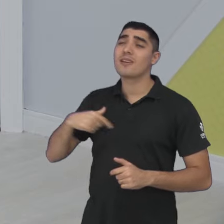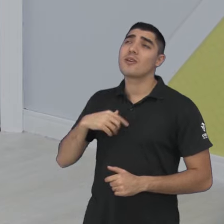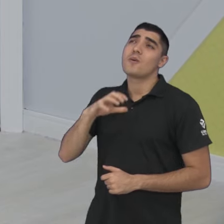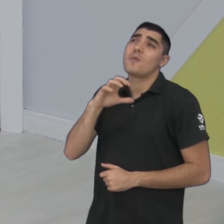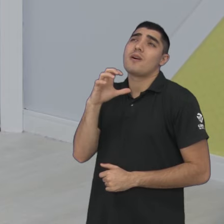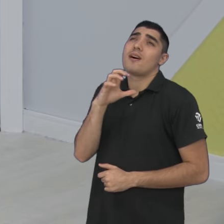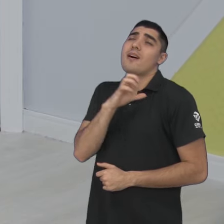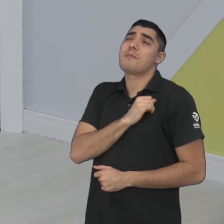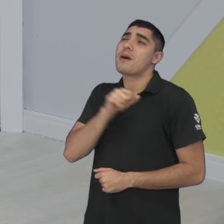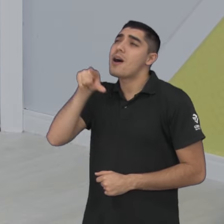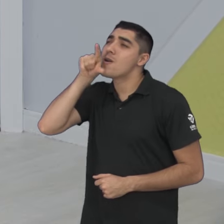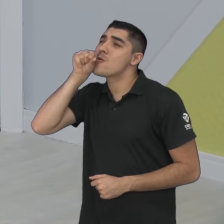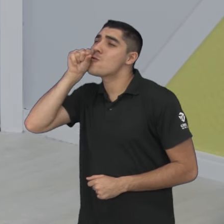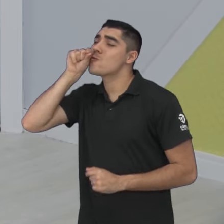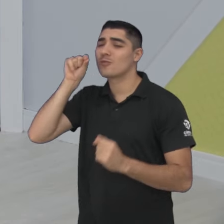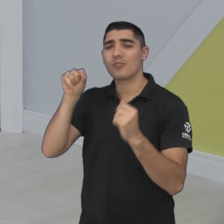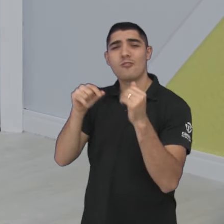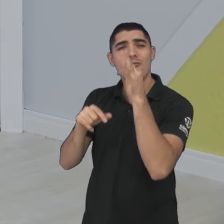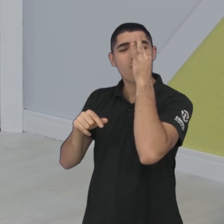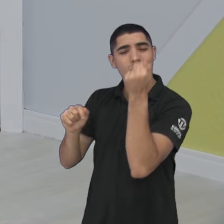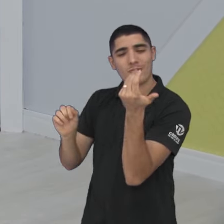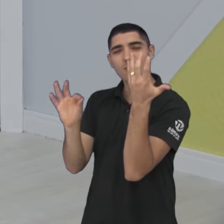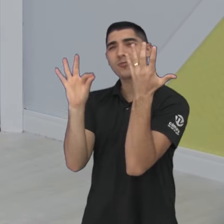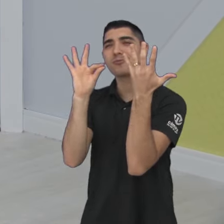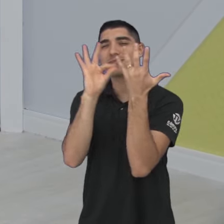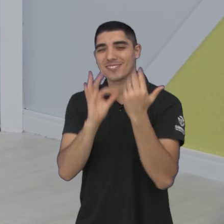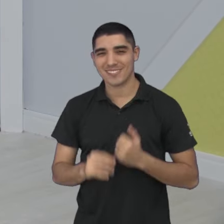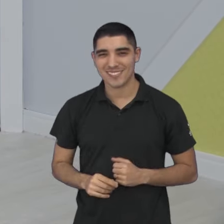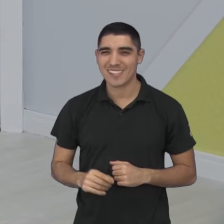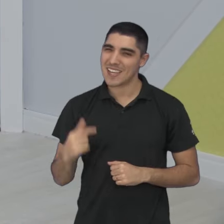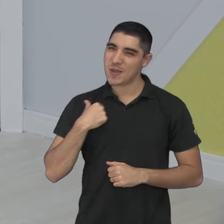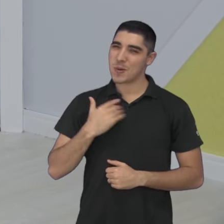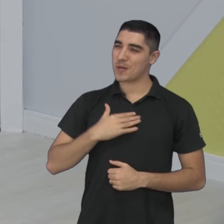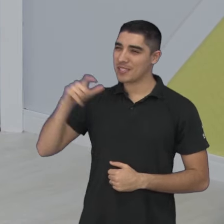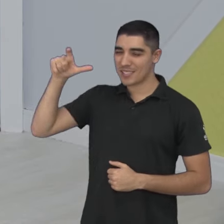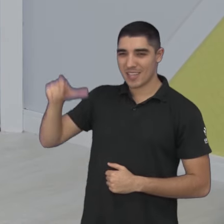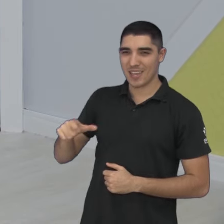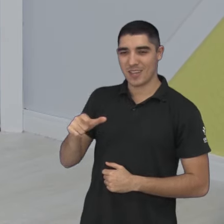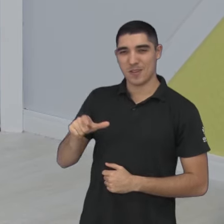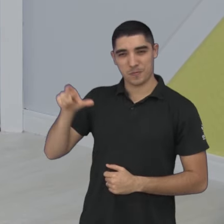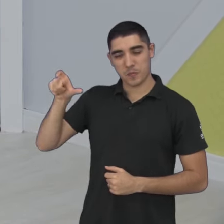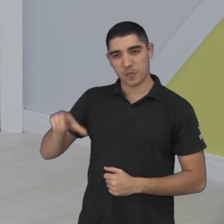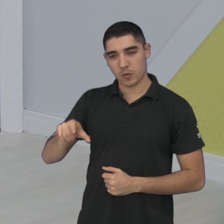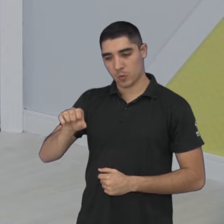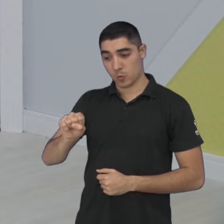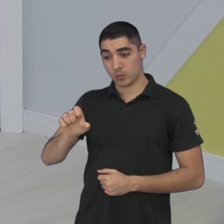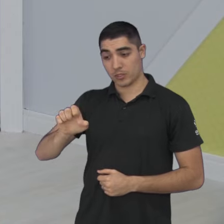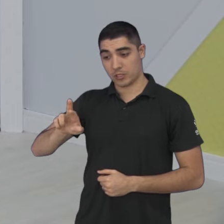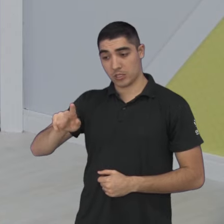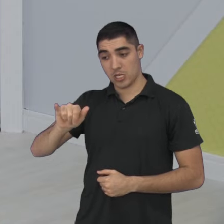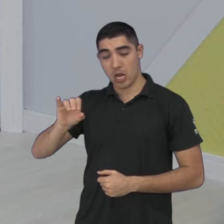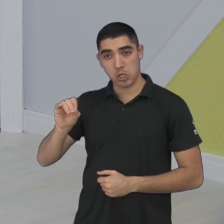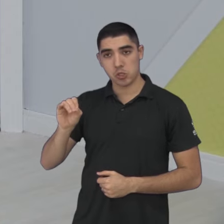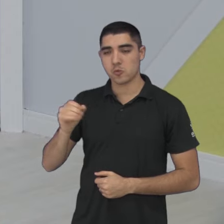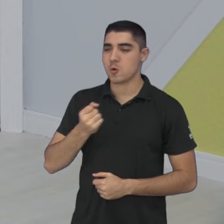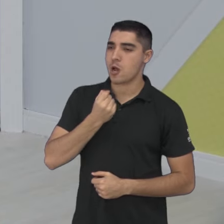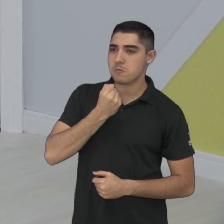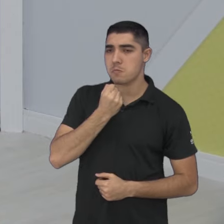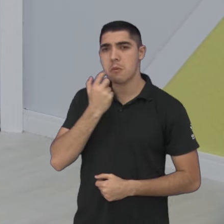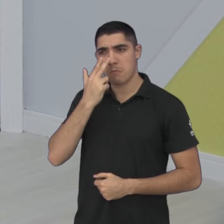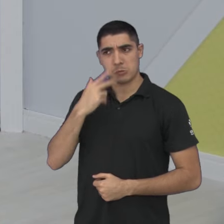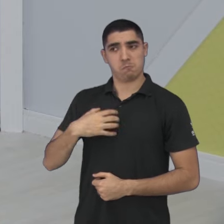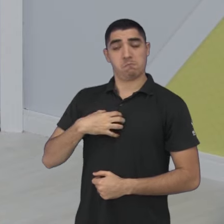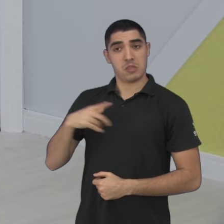amava, um beijo e a flor. Né, meu caro Bruno? eu gostei da imagem do Sérgio, né? Ele tá, parece que com vontade, é um cara